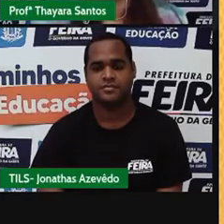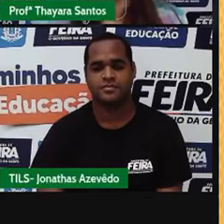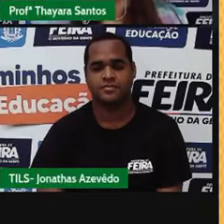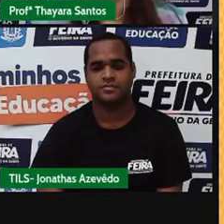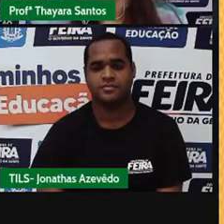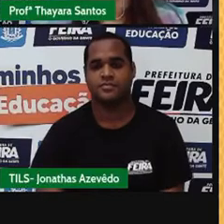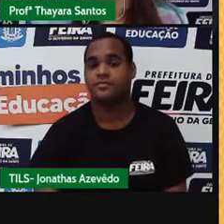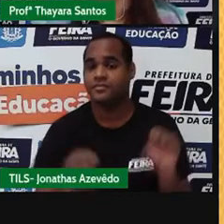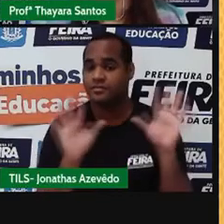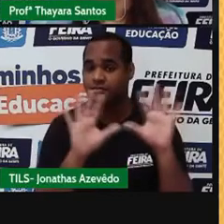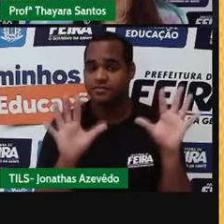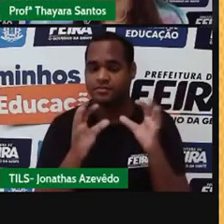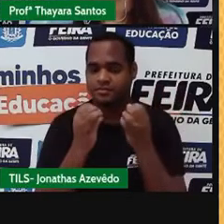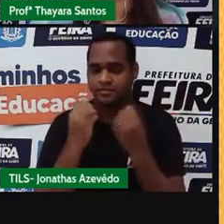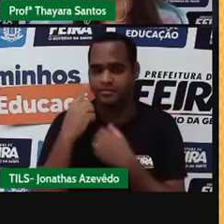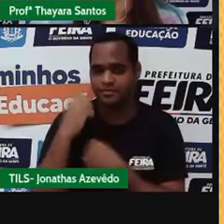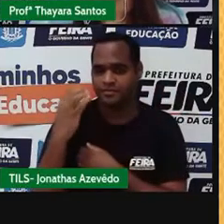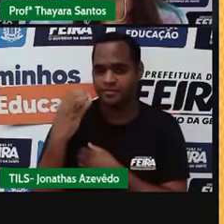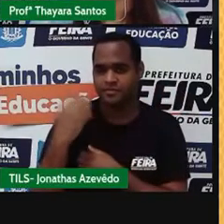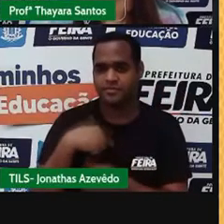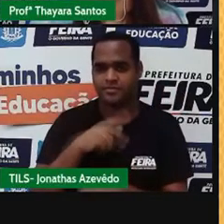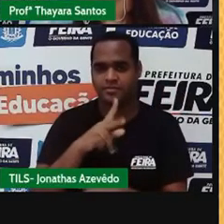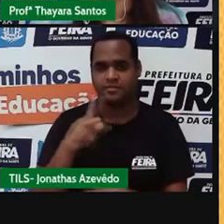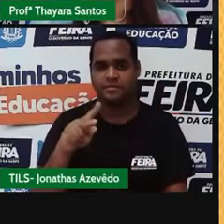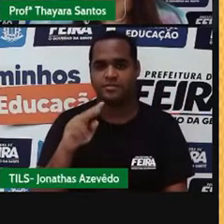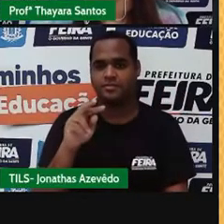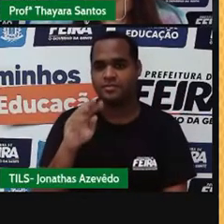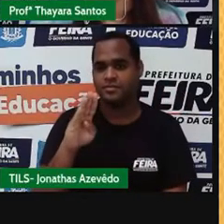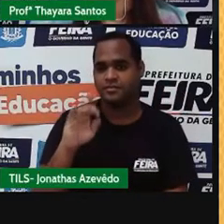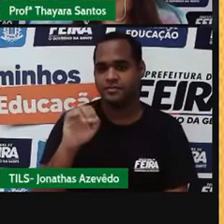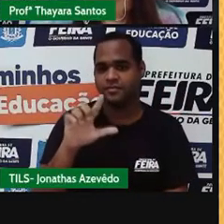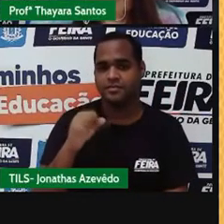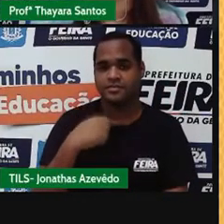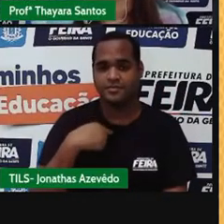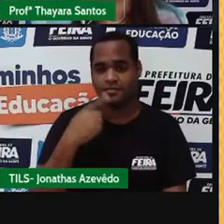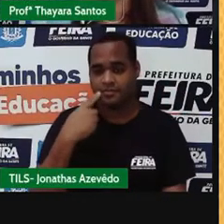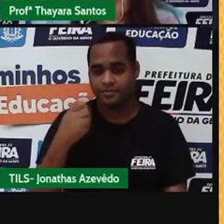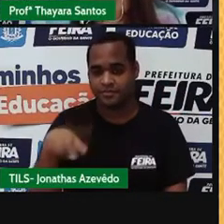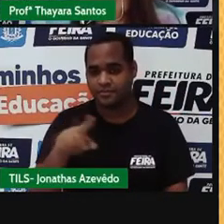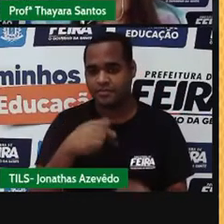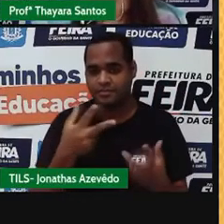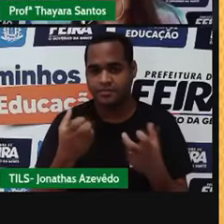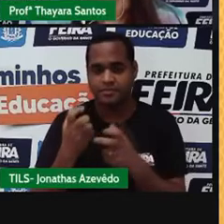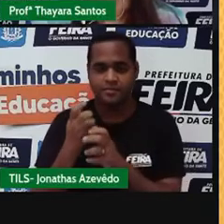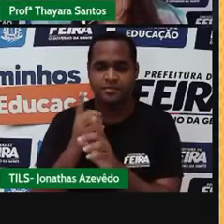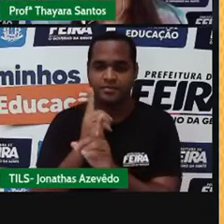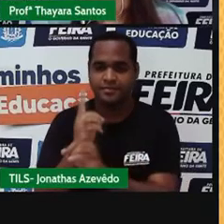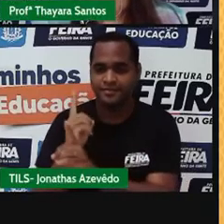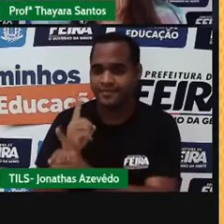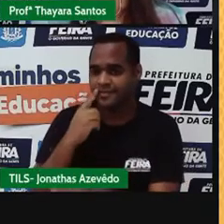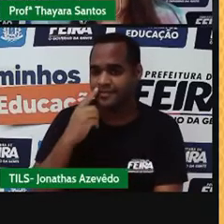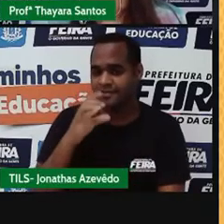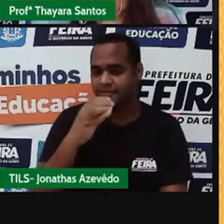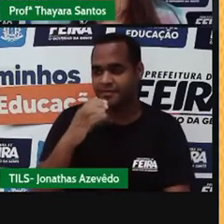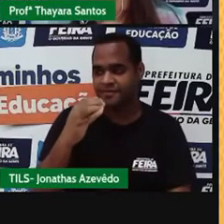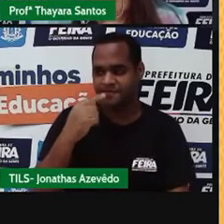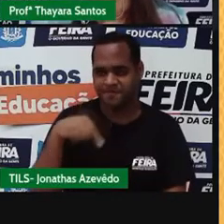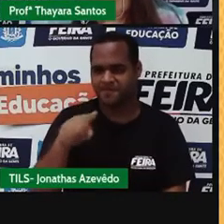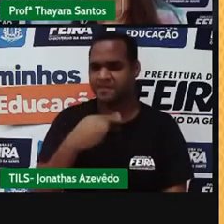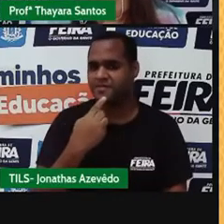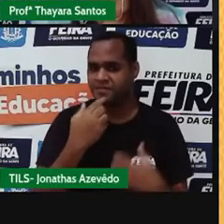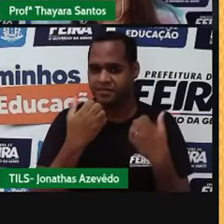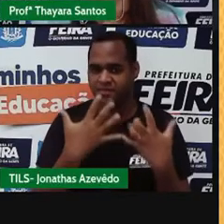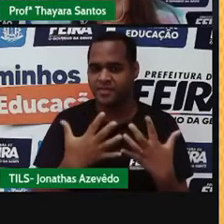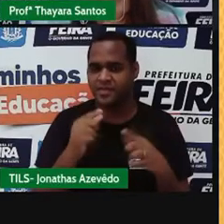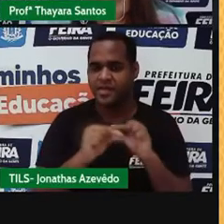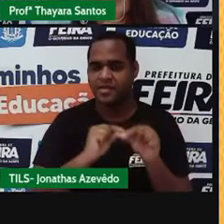Olá, pequenos cientistas! Eu sou o professor Bill Tyson, e juntos vamos conhecer diversas formas de ciência. Já falamos sobre